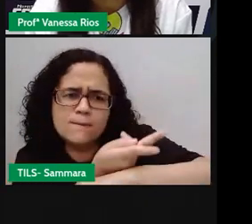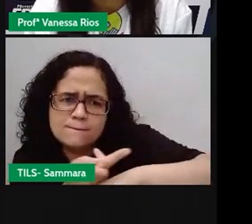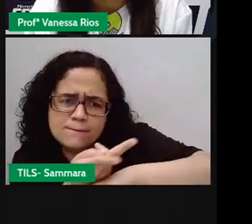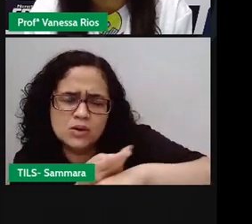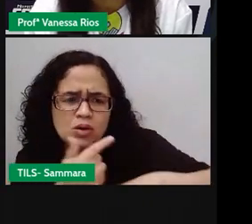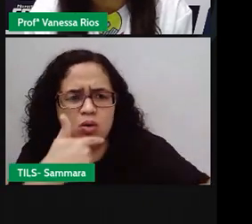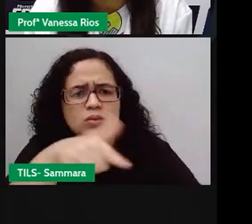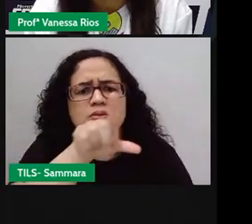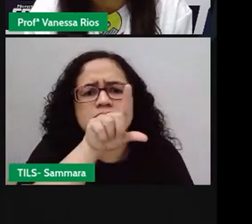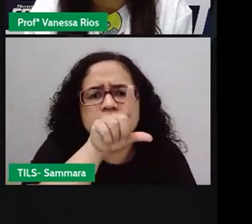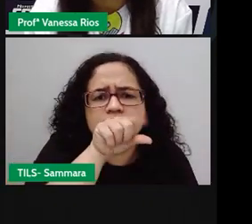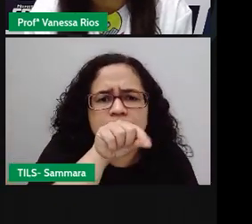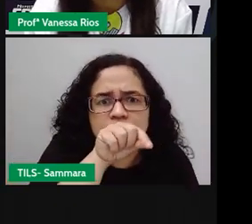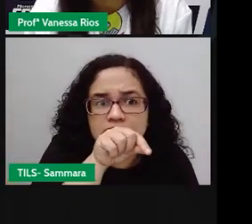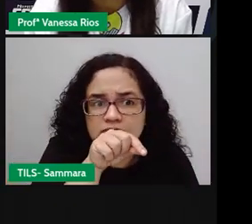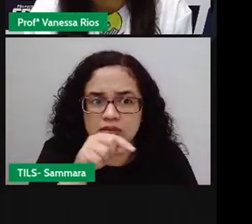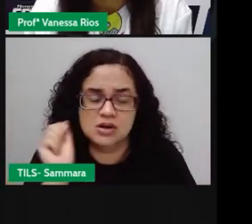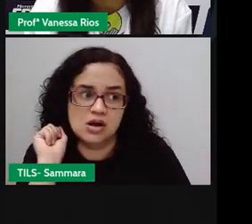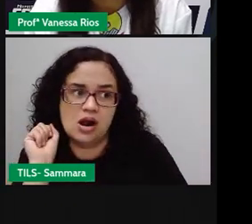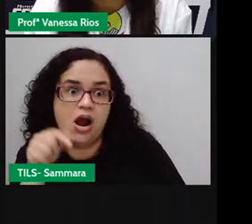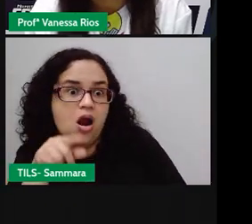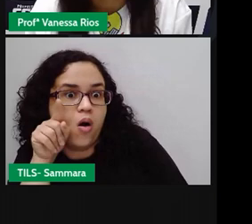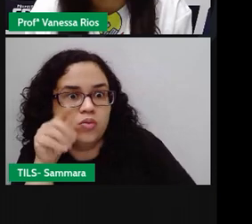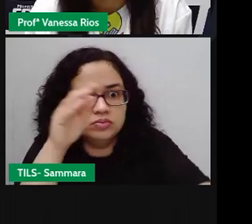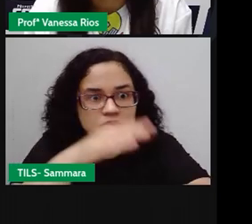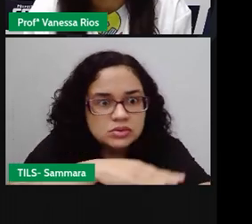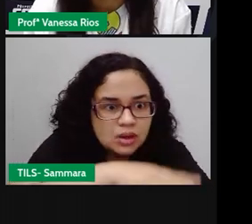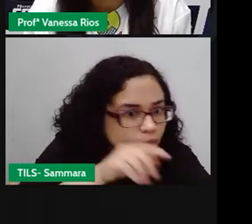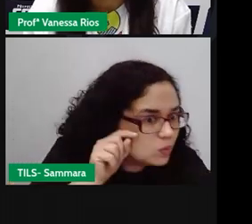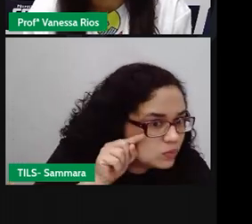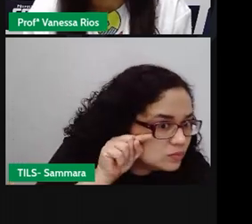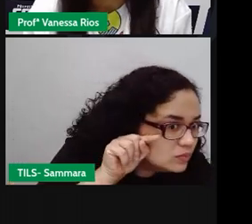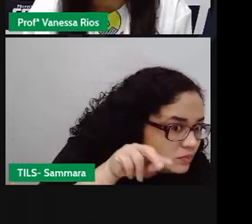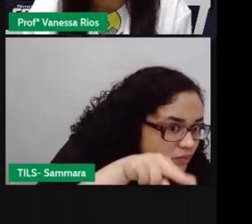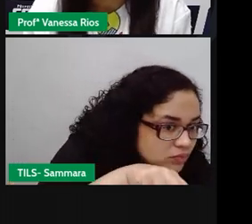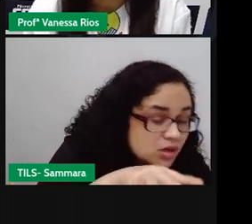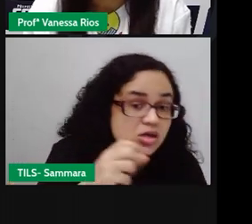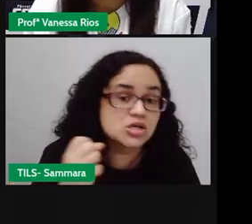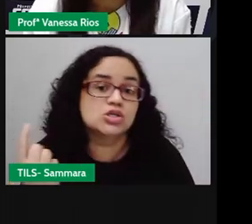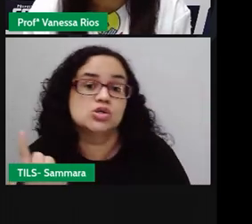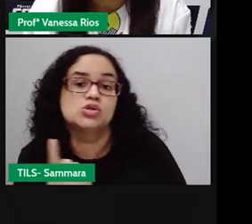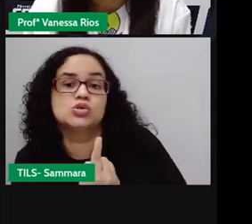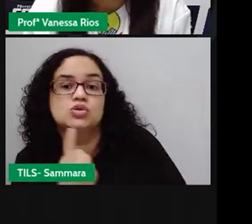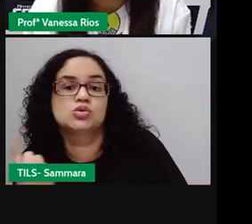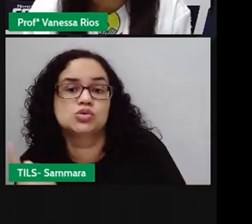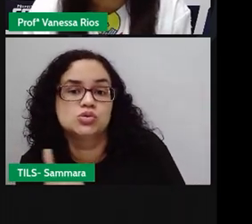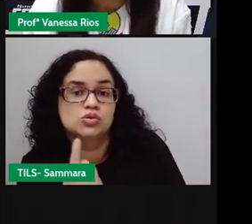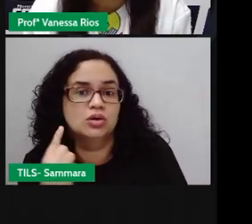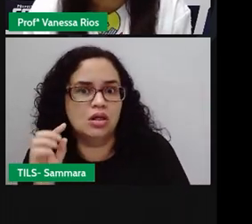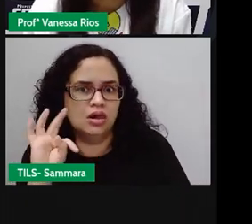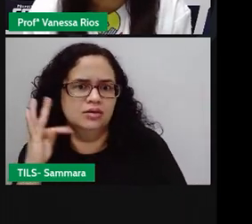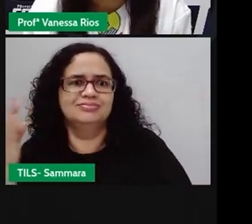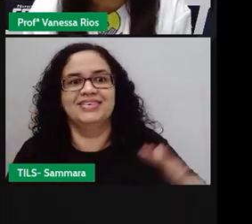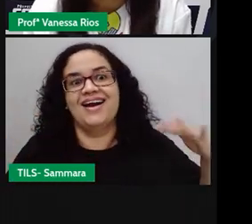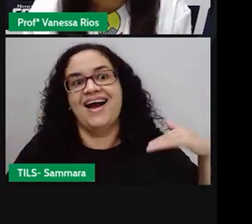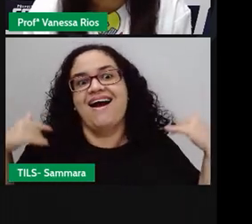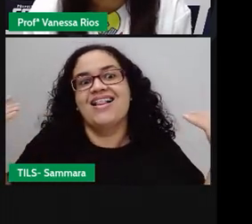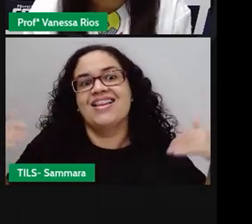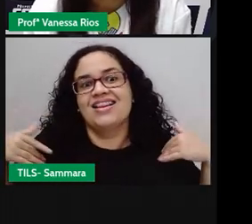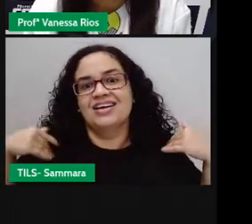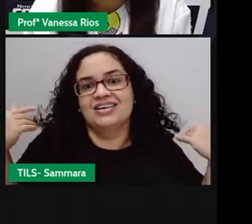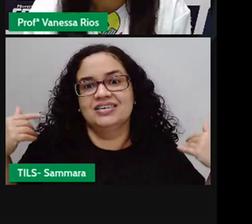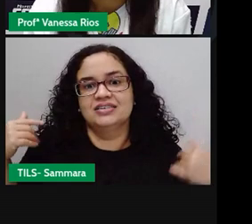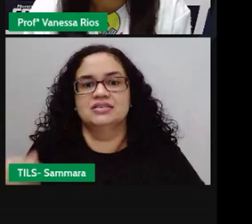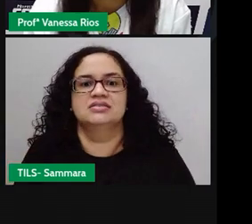foi procurar as outras aves. O sapo botou um olho de fora e vendo que estava sozinho, deu um pulo